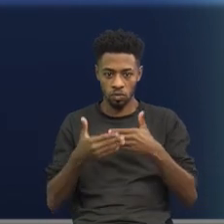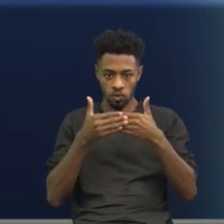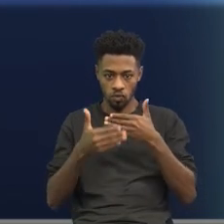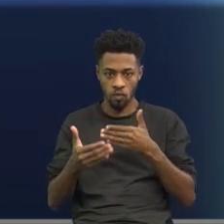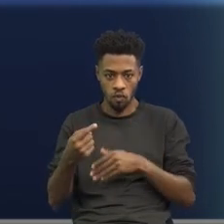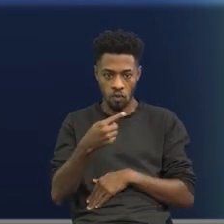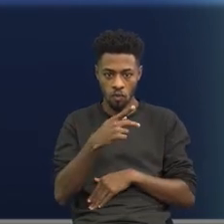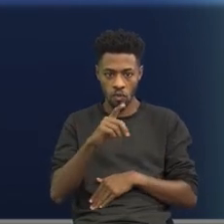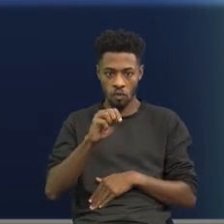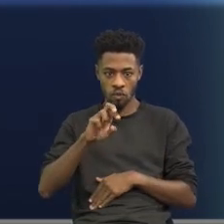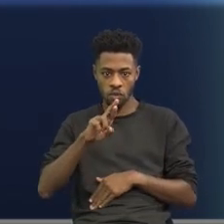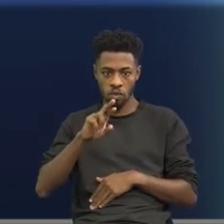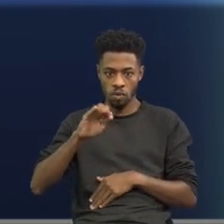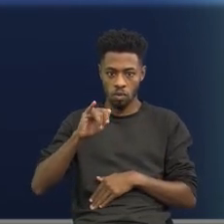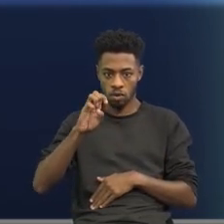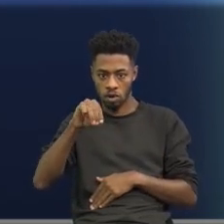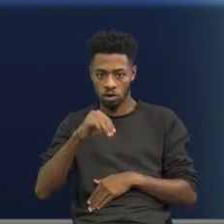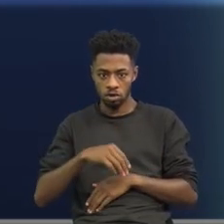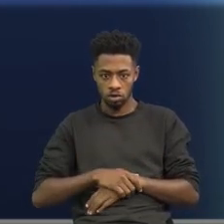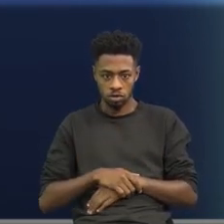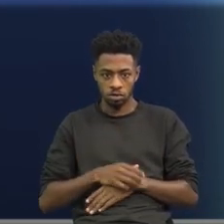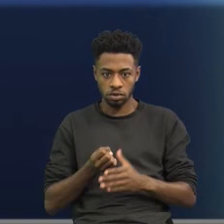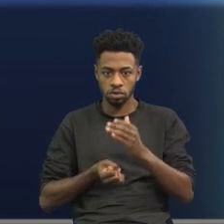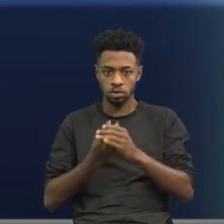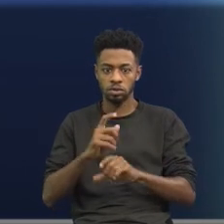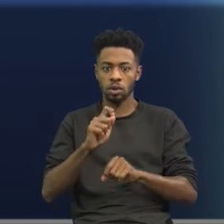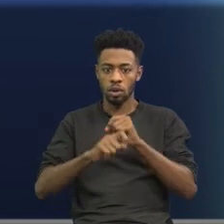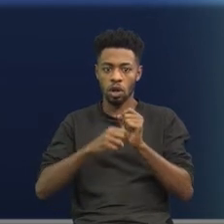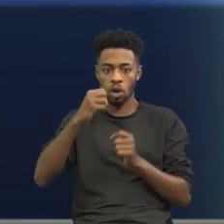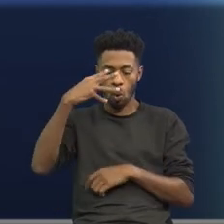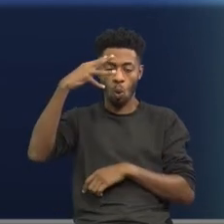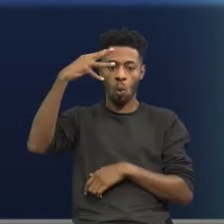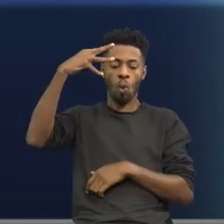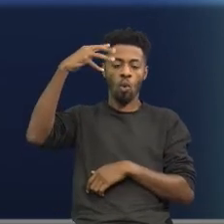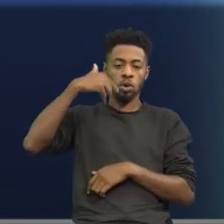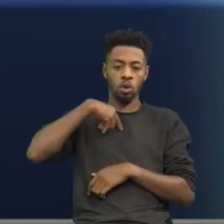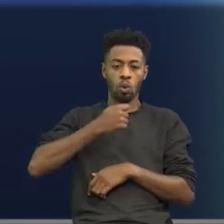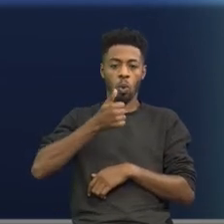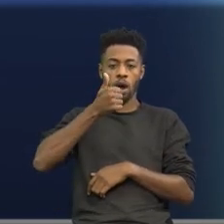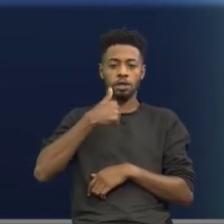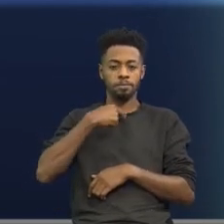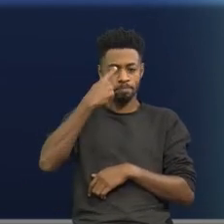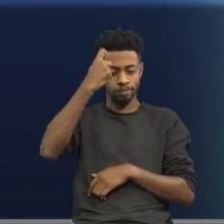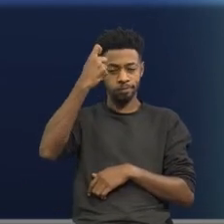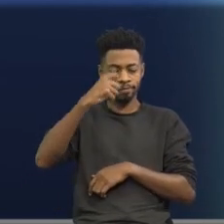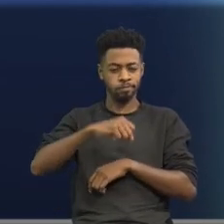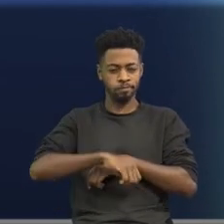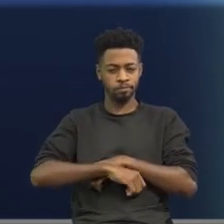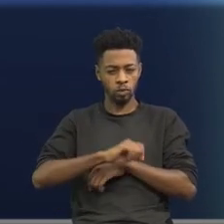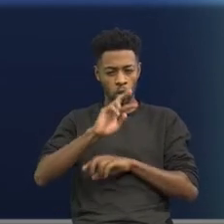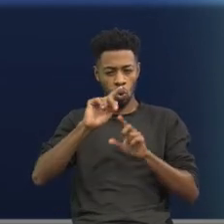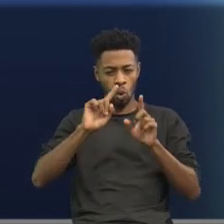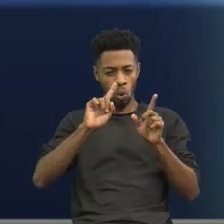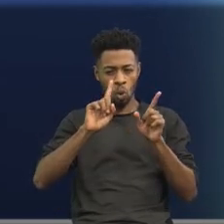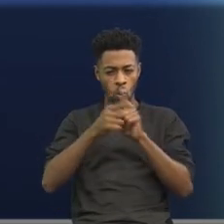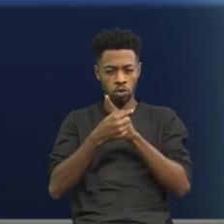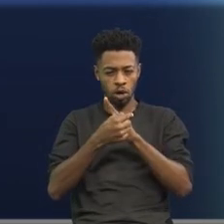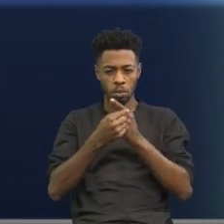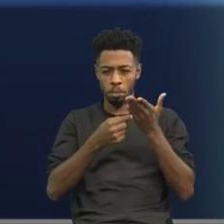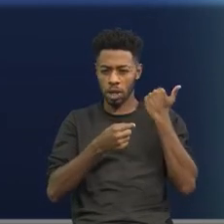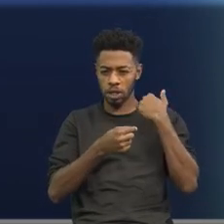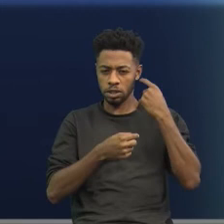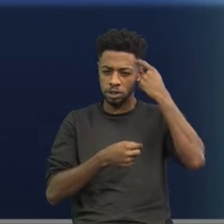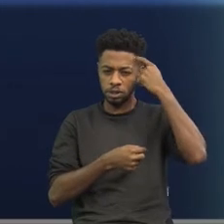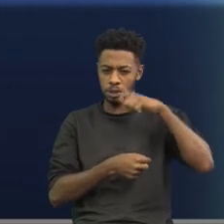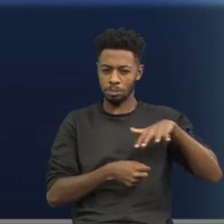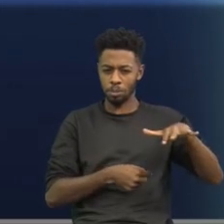a partir desse por fim. Por fim, surgiu uma luz e estou quase convencido, ao contrário do que achava